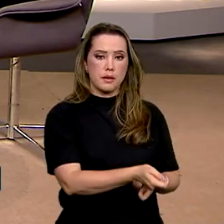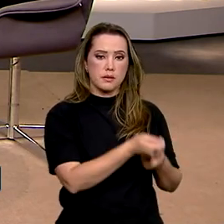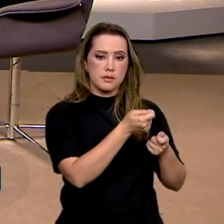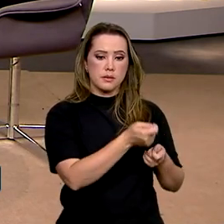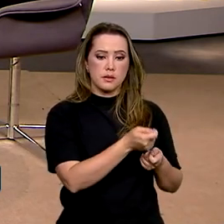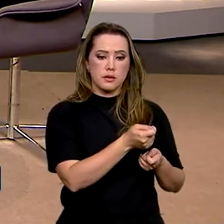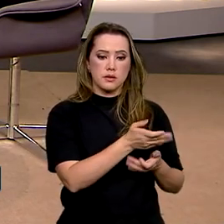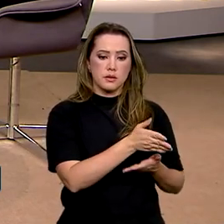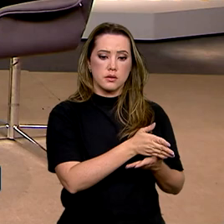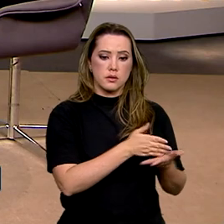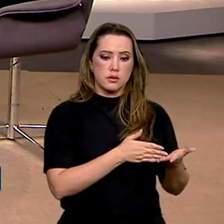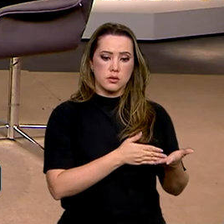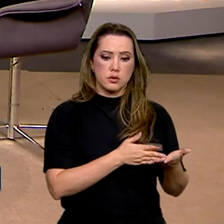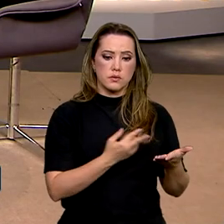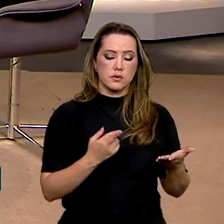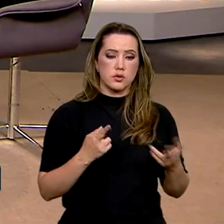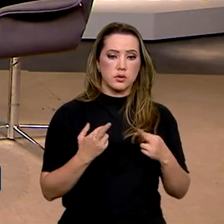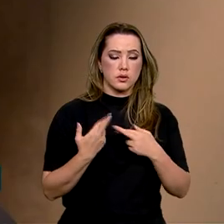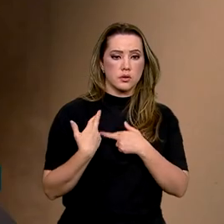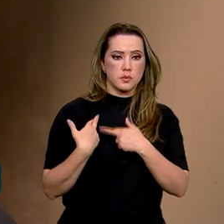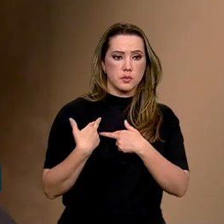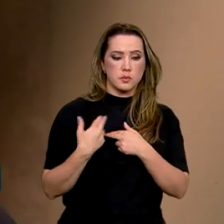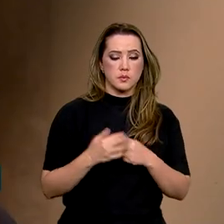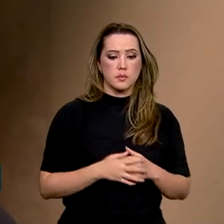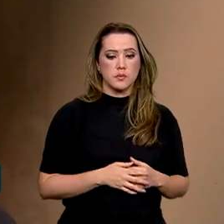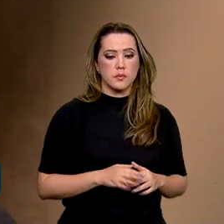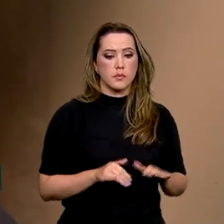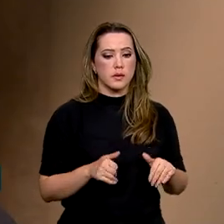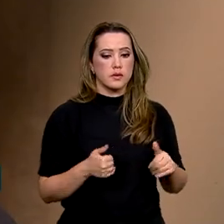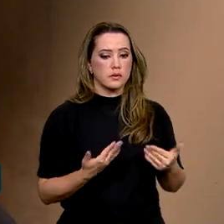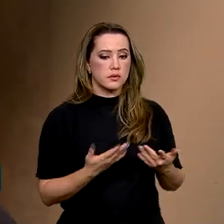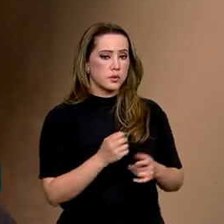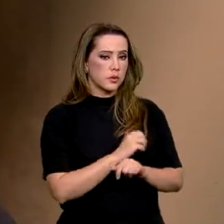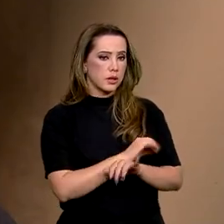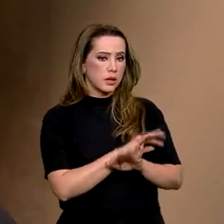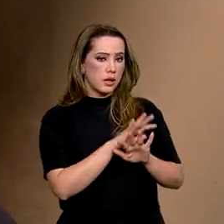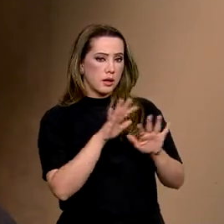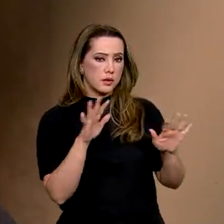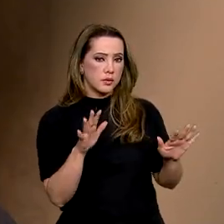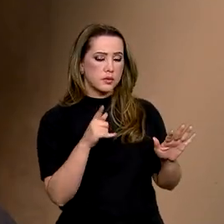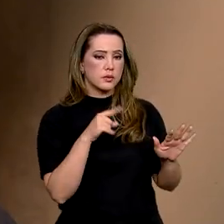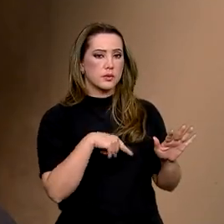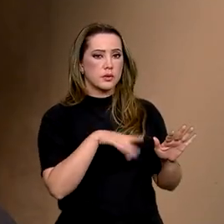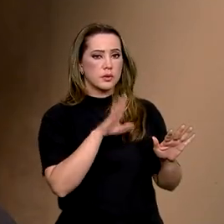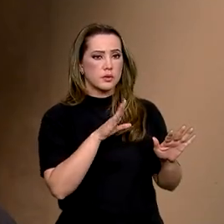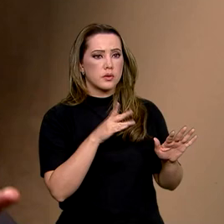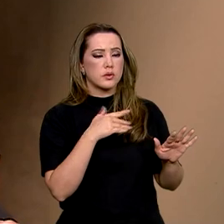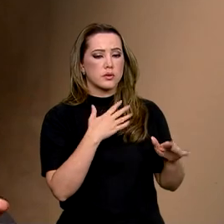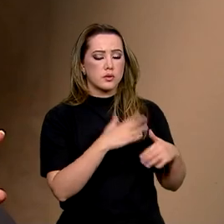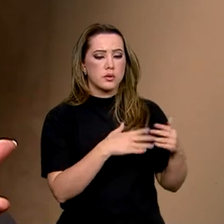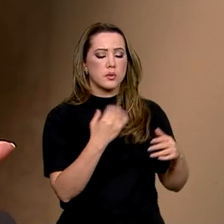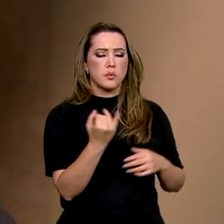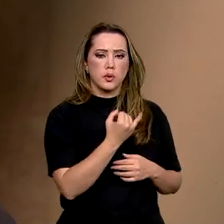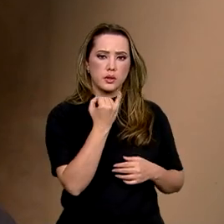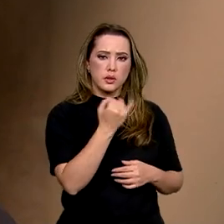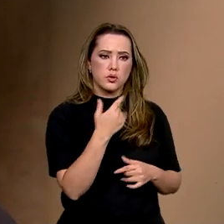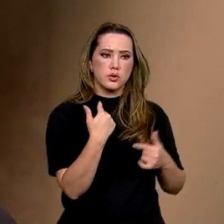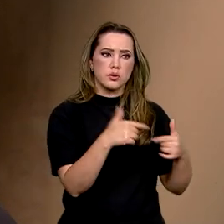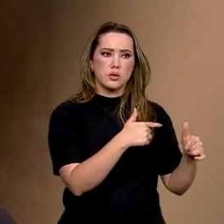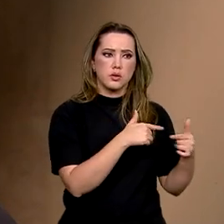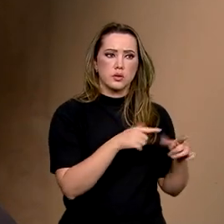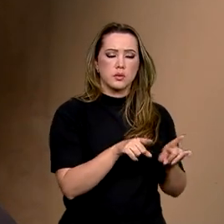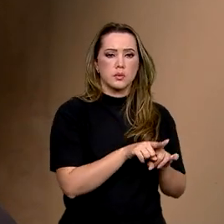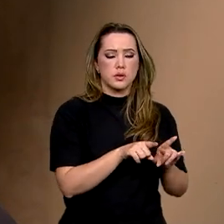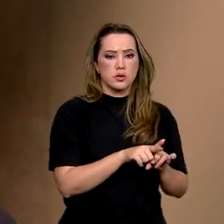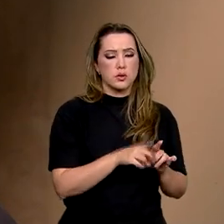dividindo as responsabilidades. Então, claro que isso, ela tem a vantagem de também